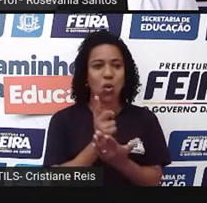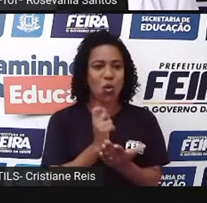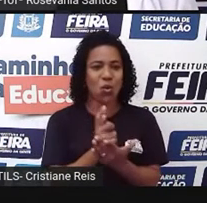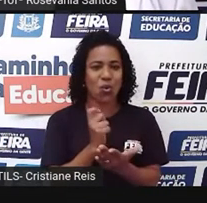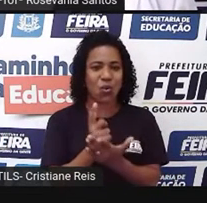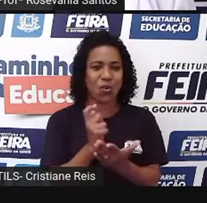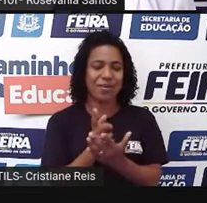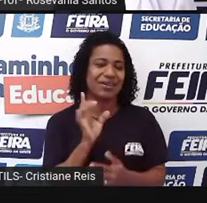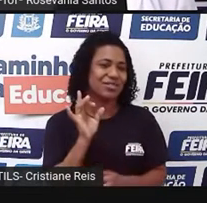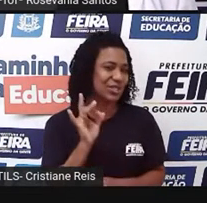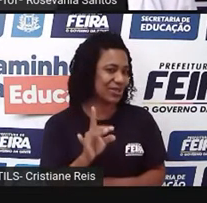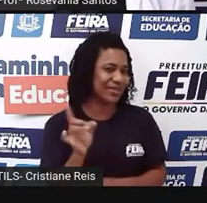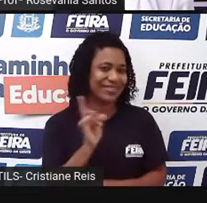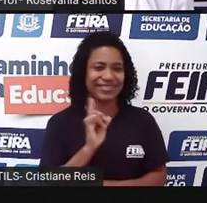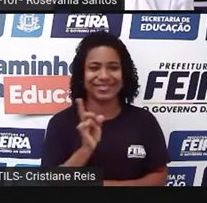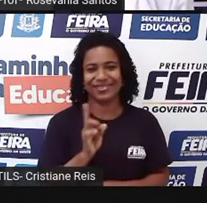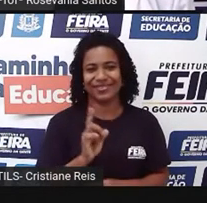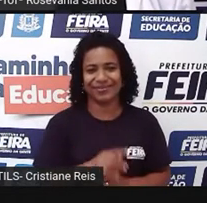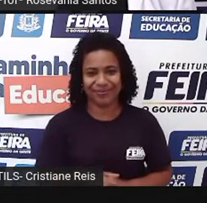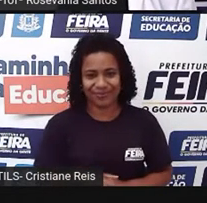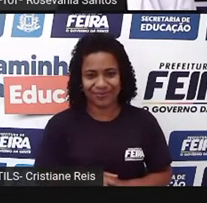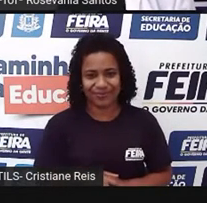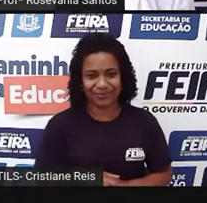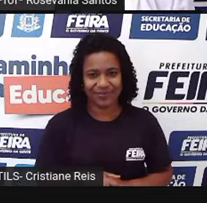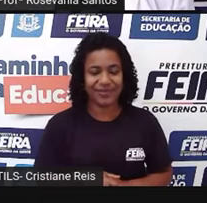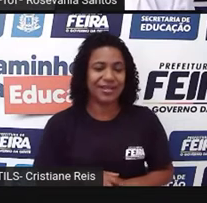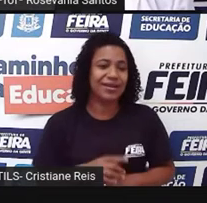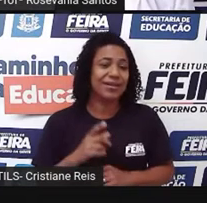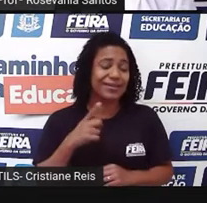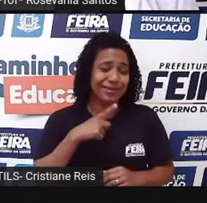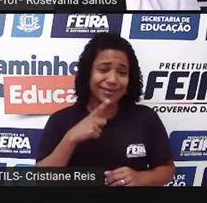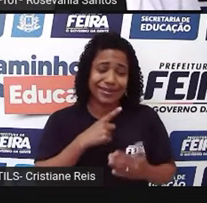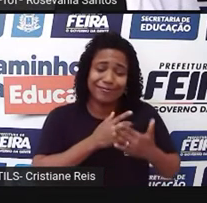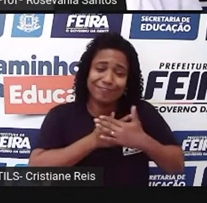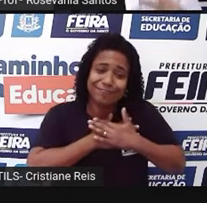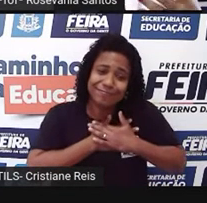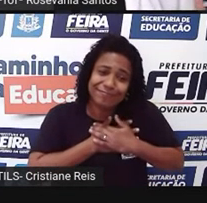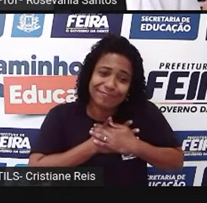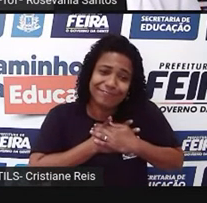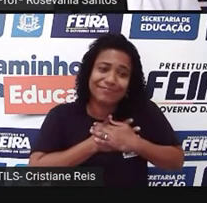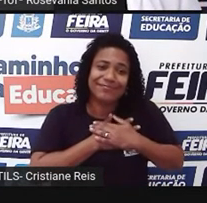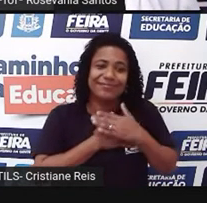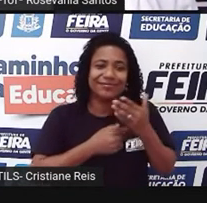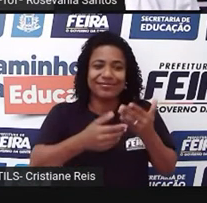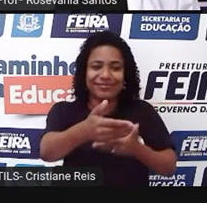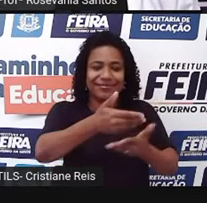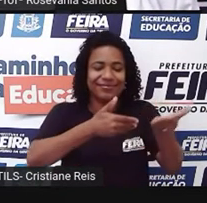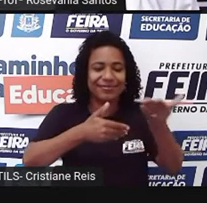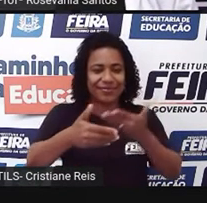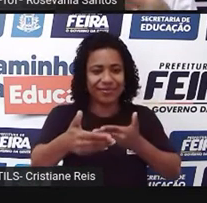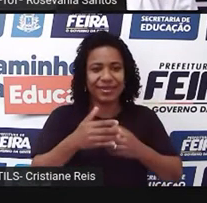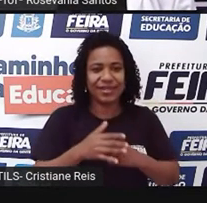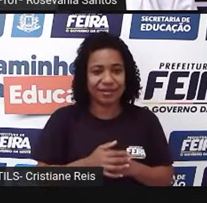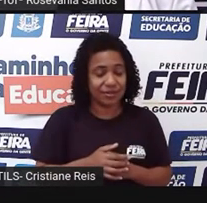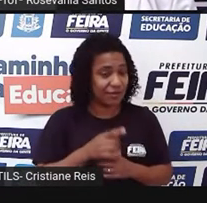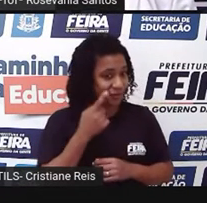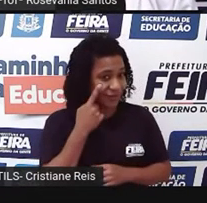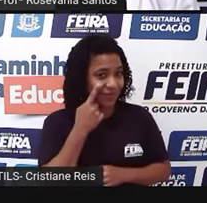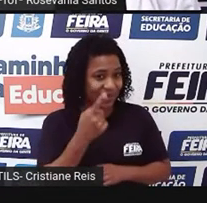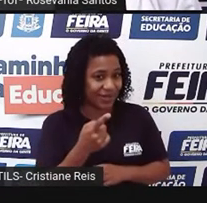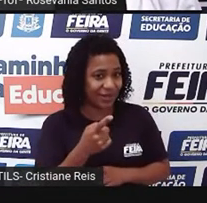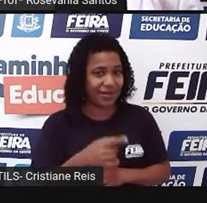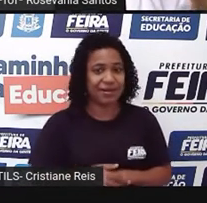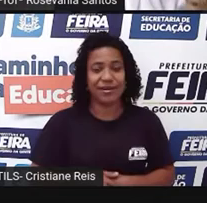tudo lá. feira livre como local de afetividade. Só para você ter uma ideia, a maioria dos idosos,